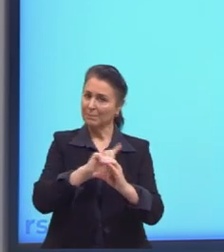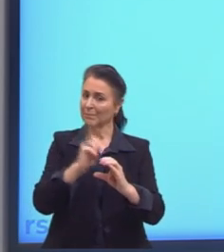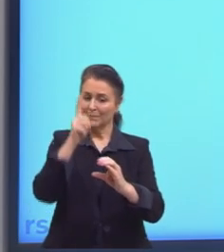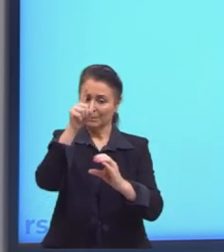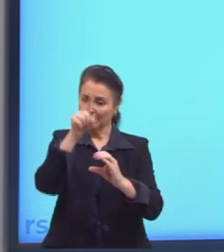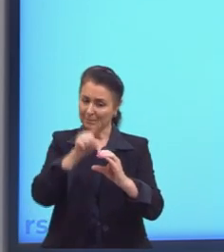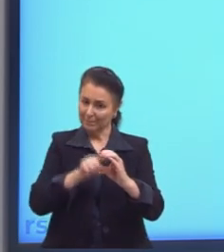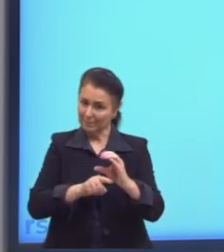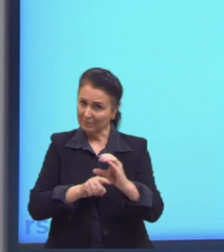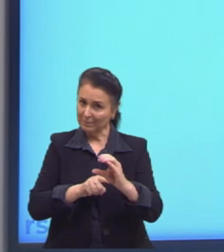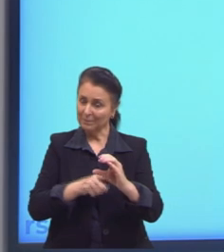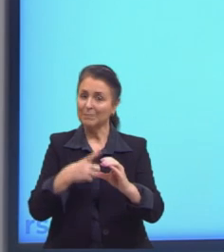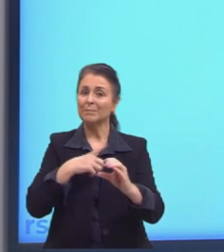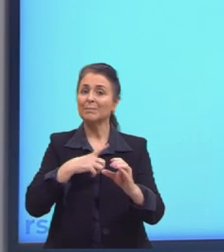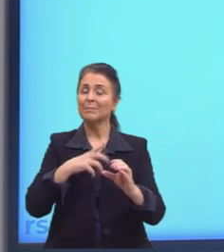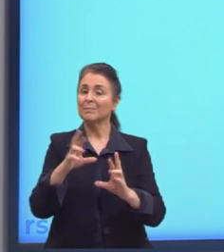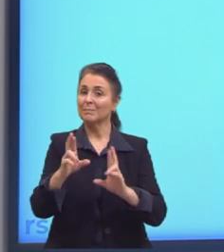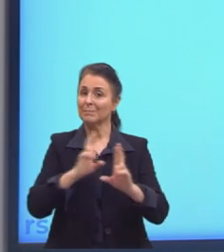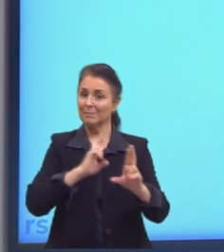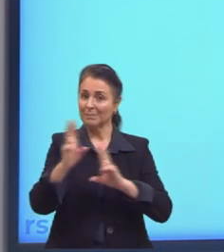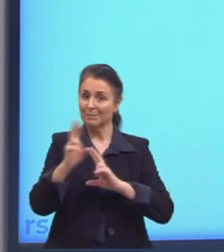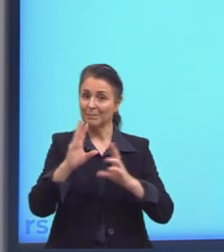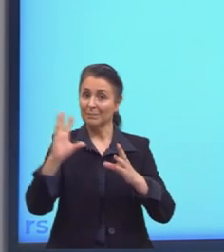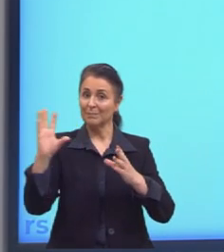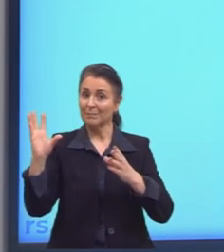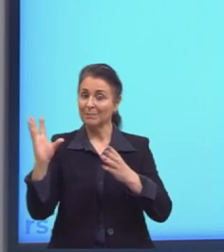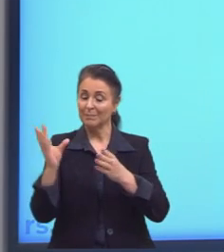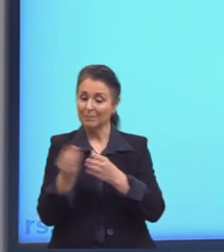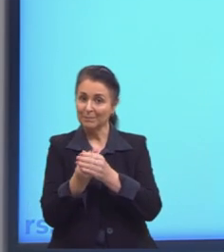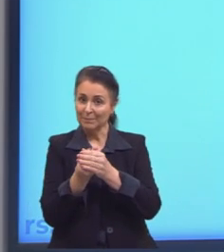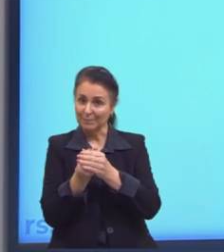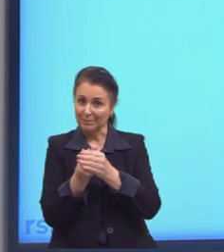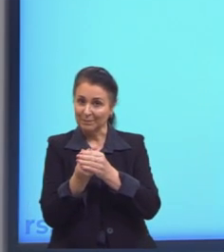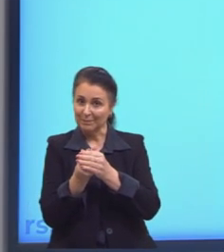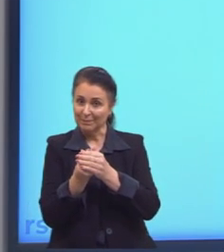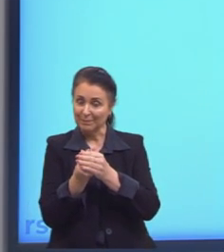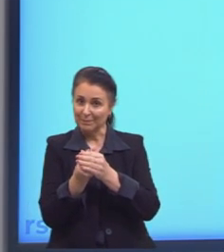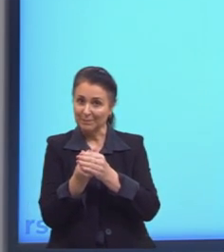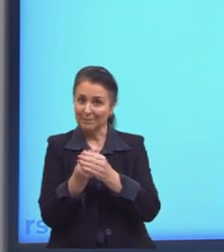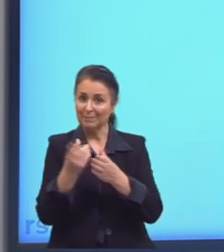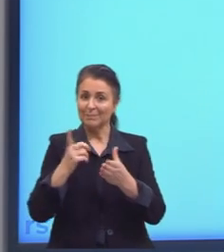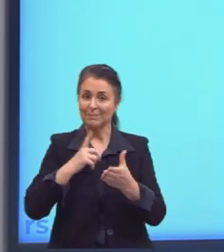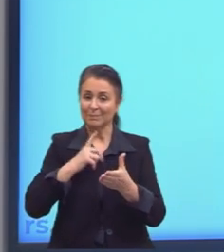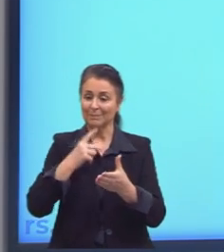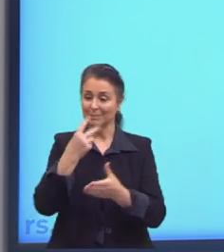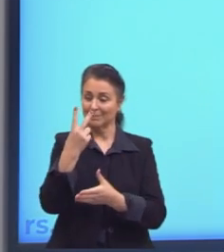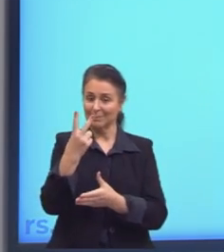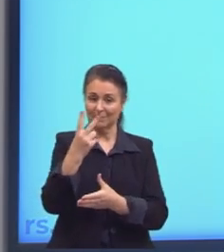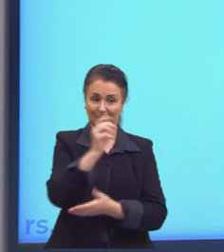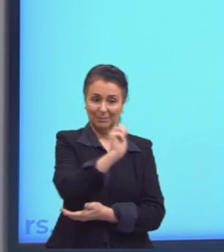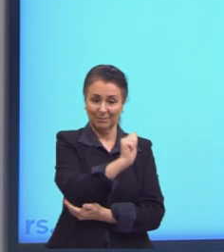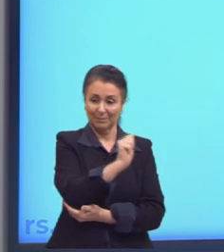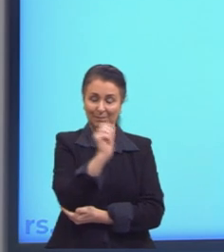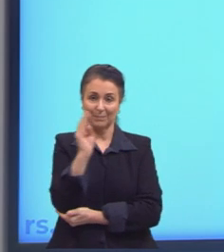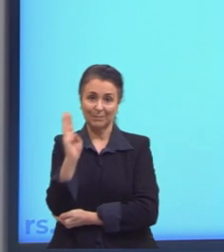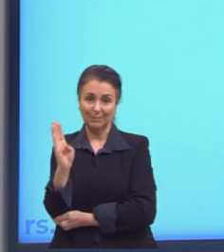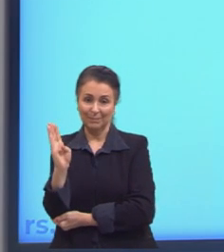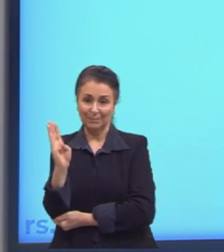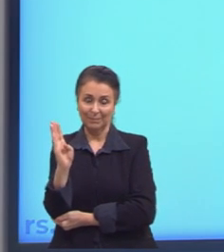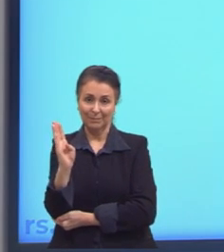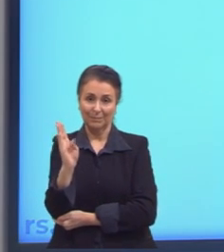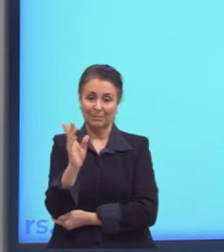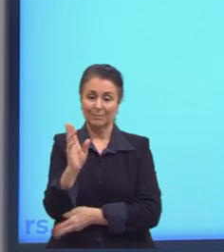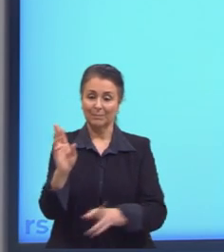nós temos a relação entre conjuntos. Então, nós temos dados dois conjuntos A e B, uma